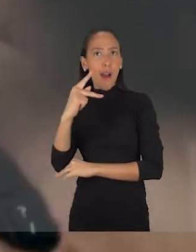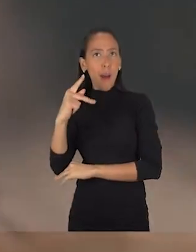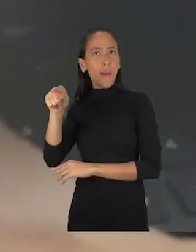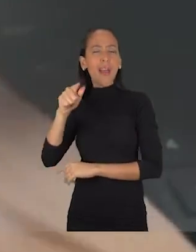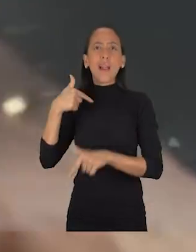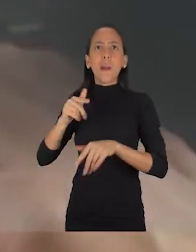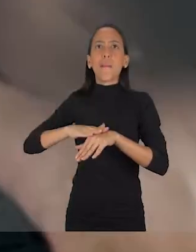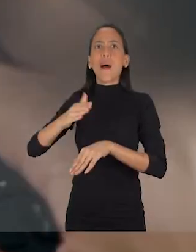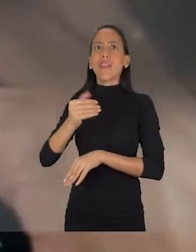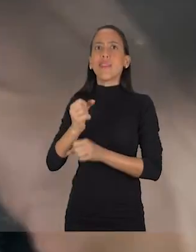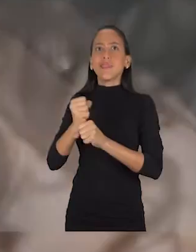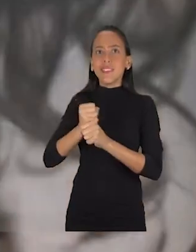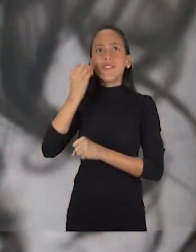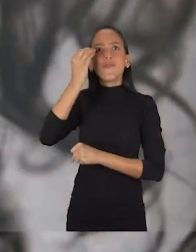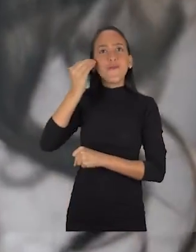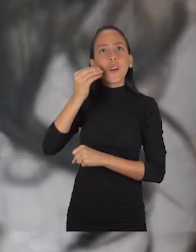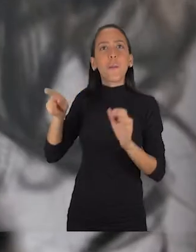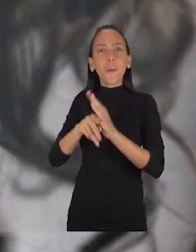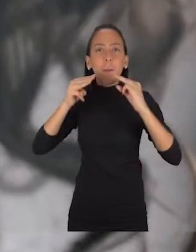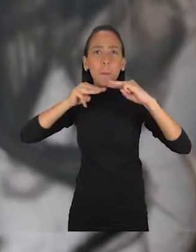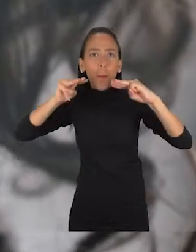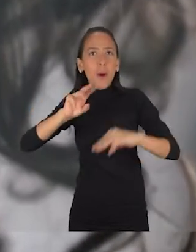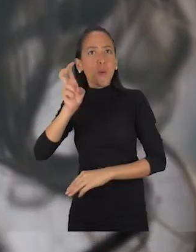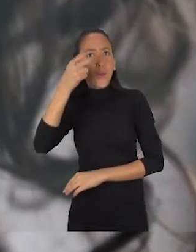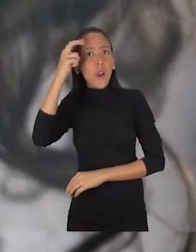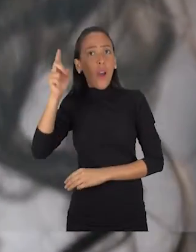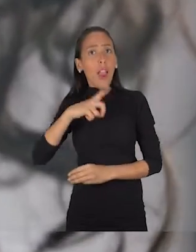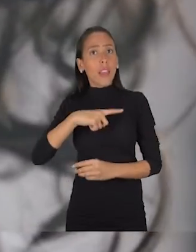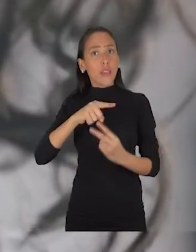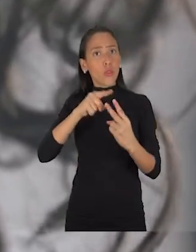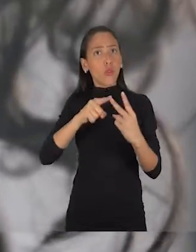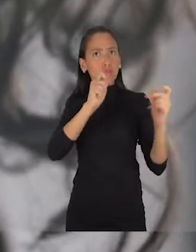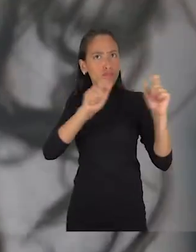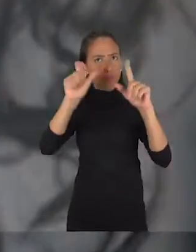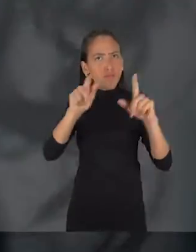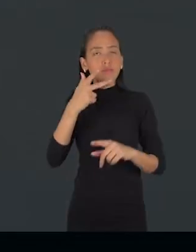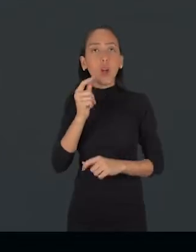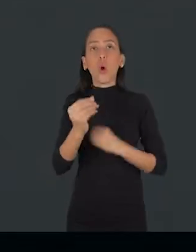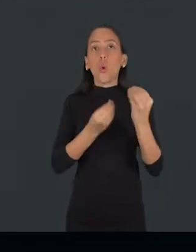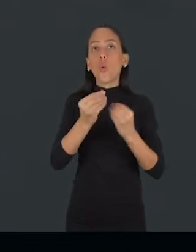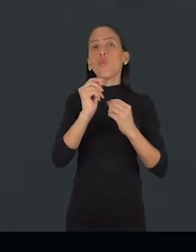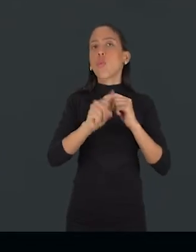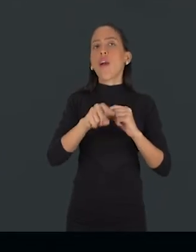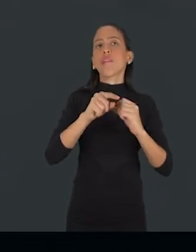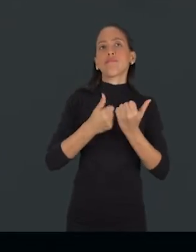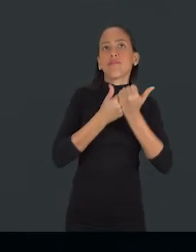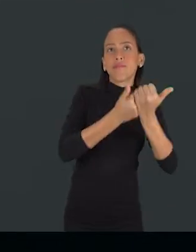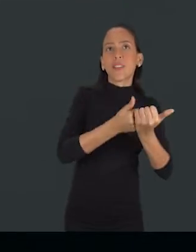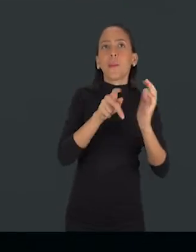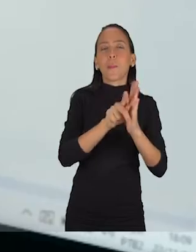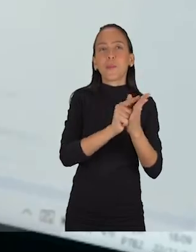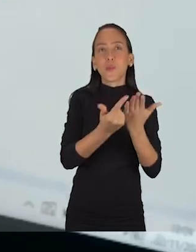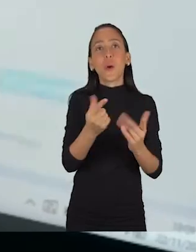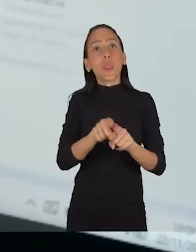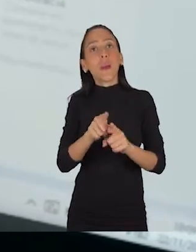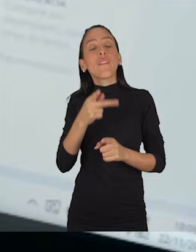anos com marketing cultural. E aqui vocês vão ver Cris em dobro. Primeiro para falar de assessoria de imprensa no meio virtual e depois para falar um pouquinho